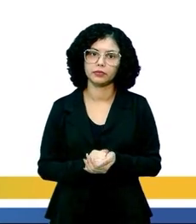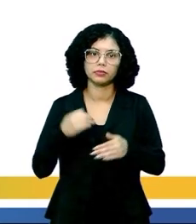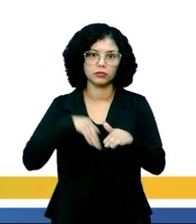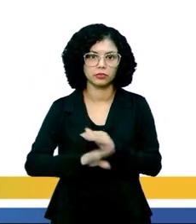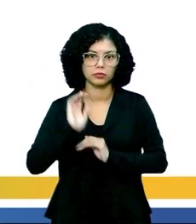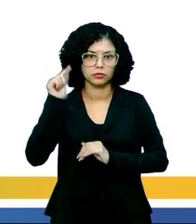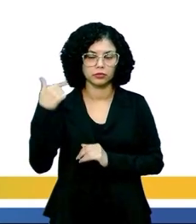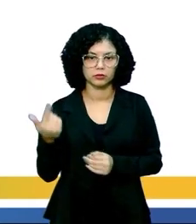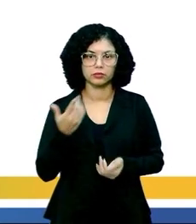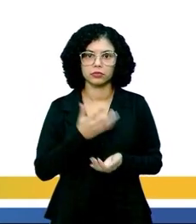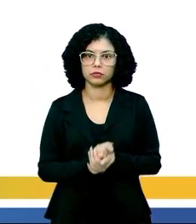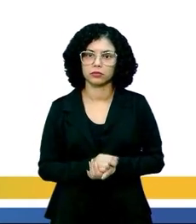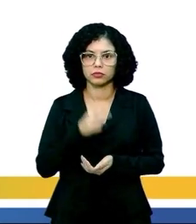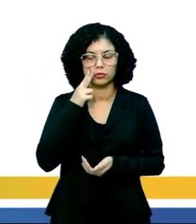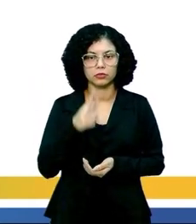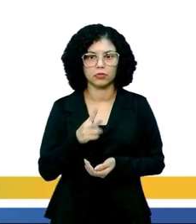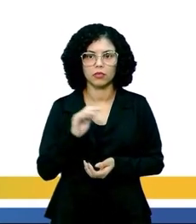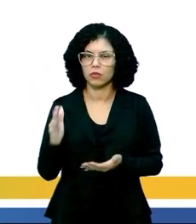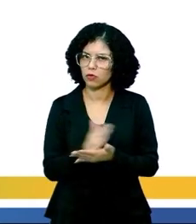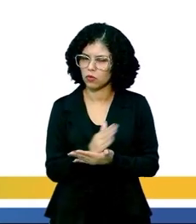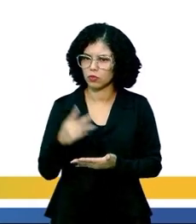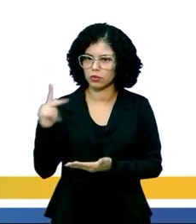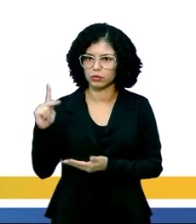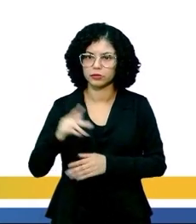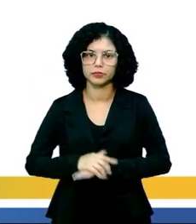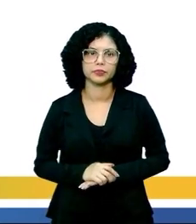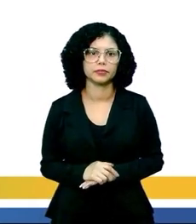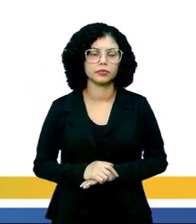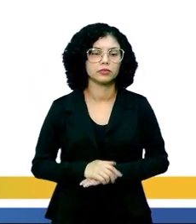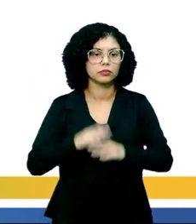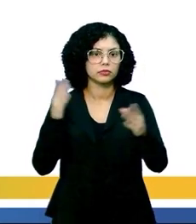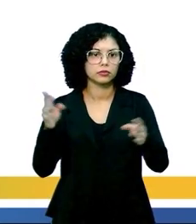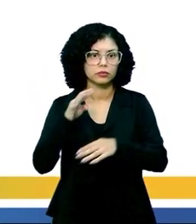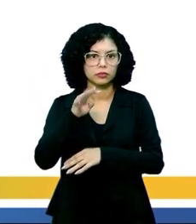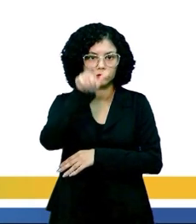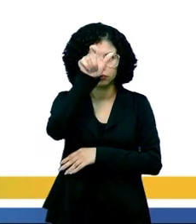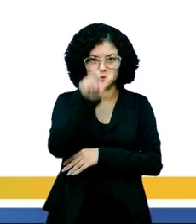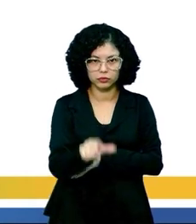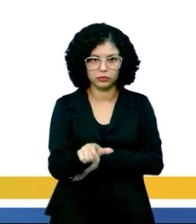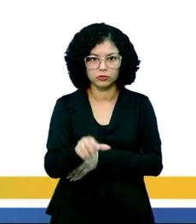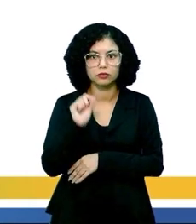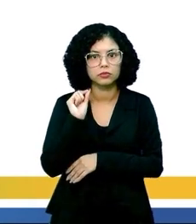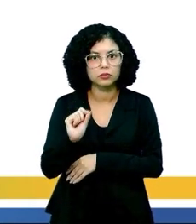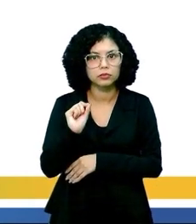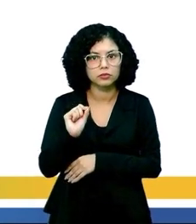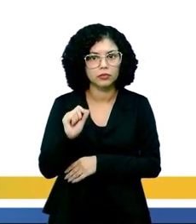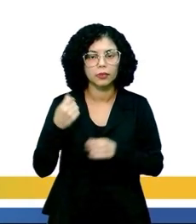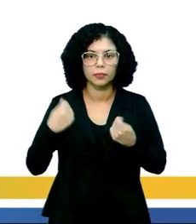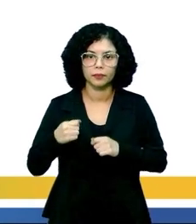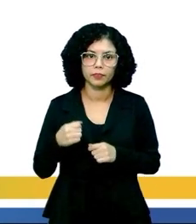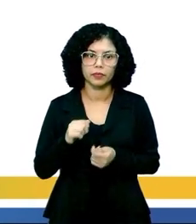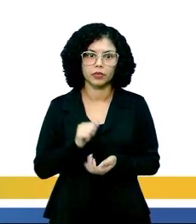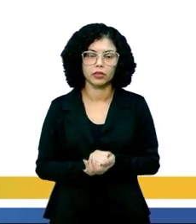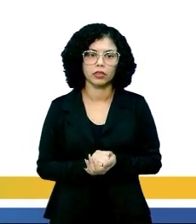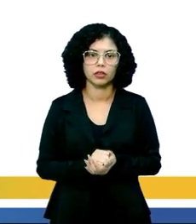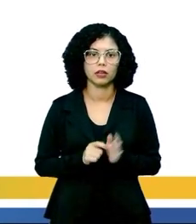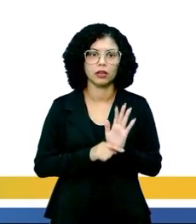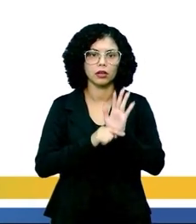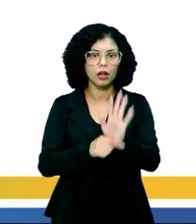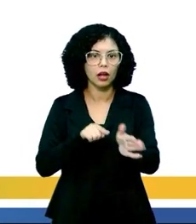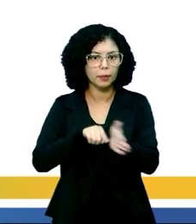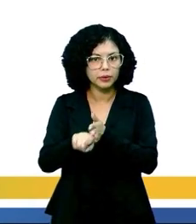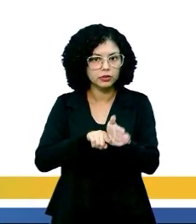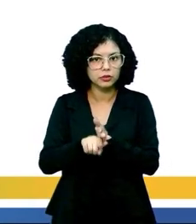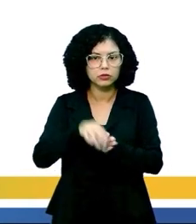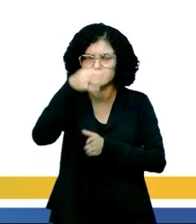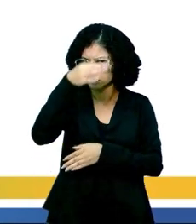aguarda para ver se a enzima age com alguns deles. Pessoal, o tubo de ensaio em que a enzima deve agir para indicar que a